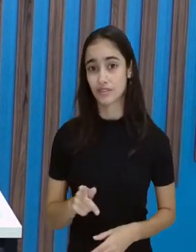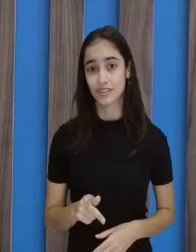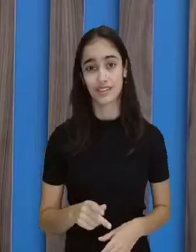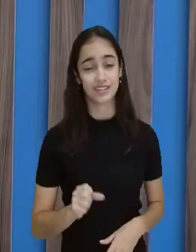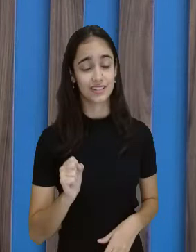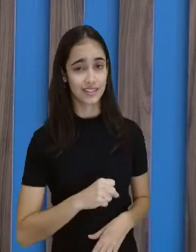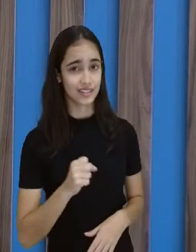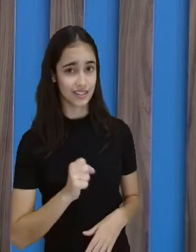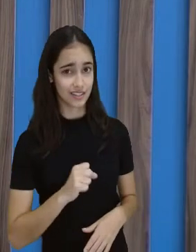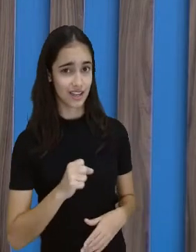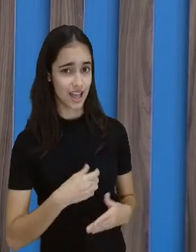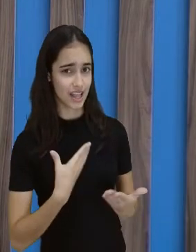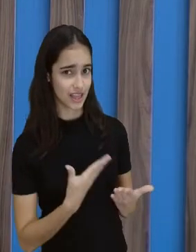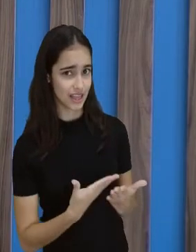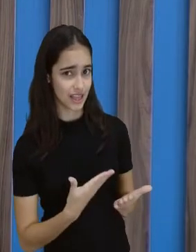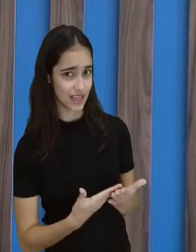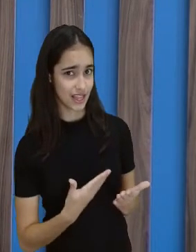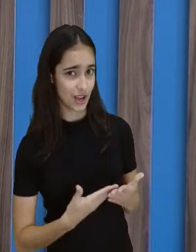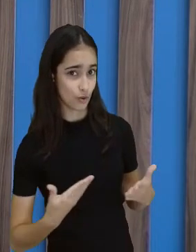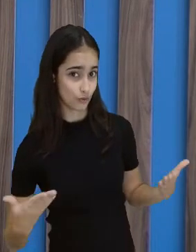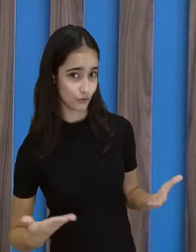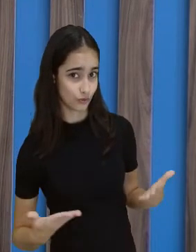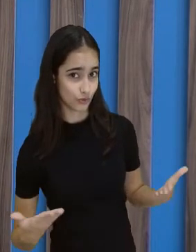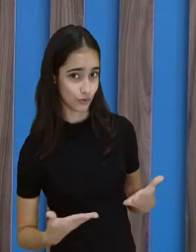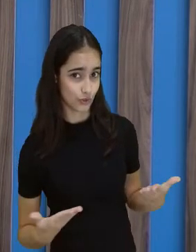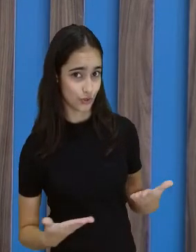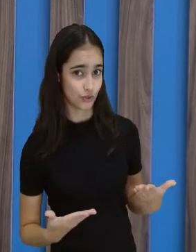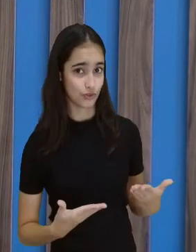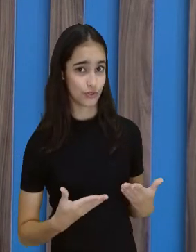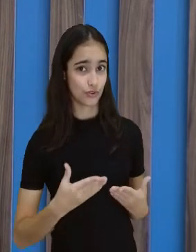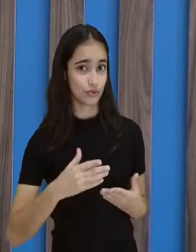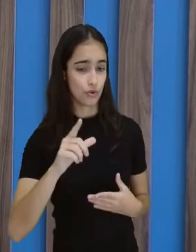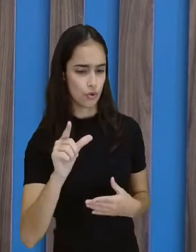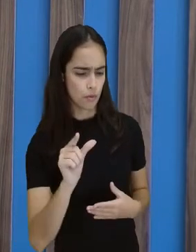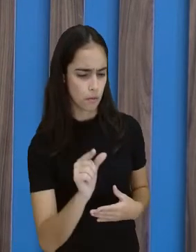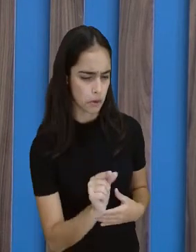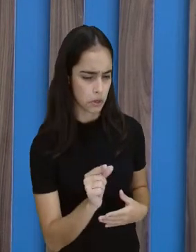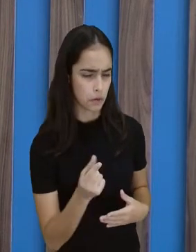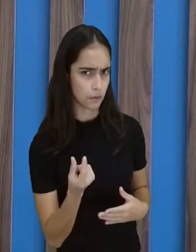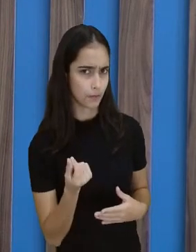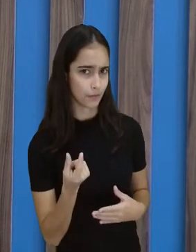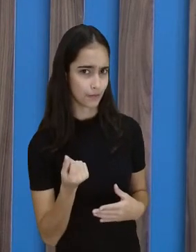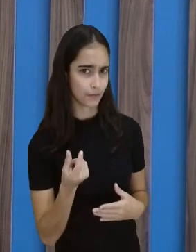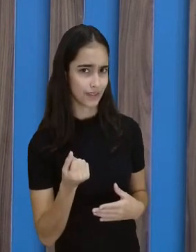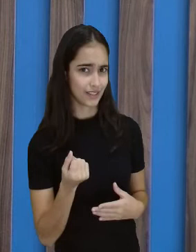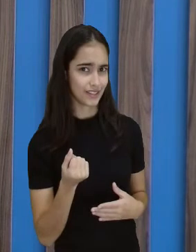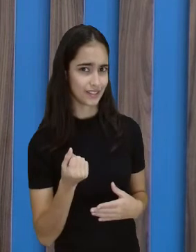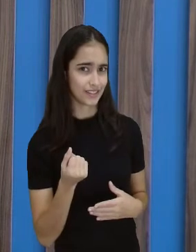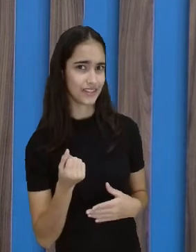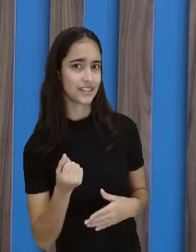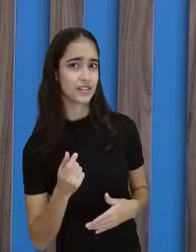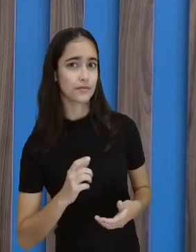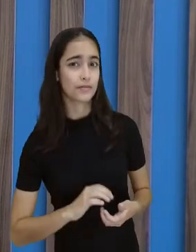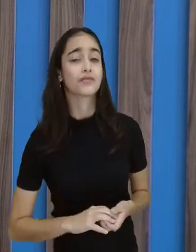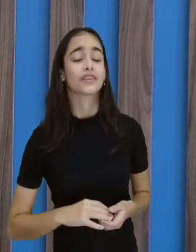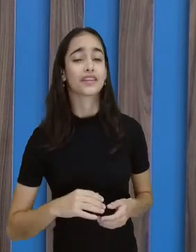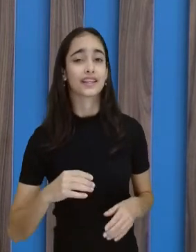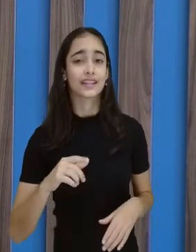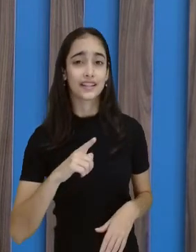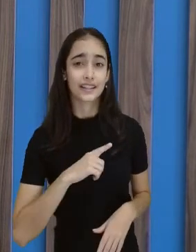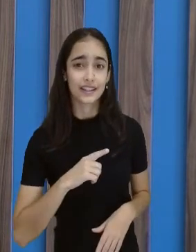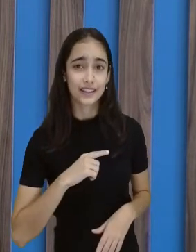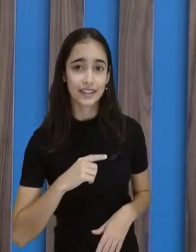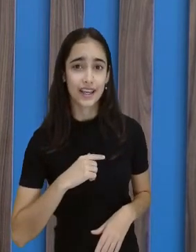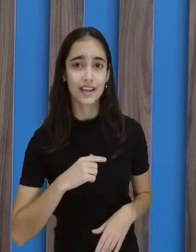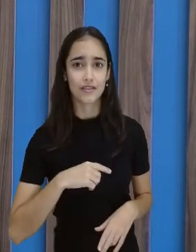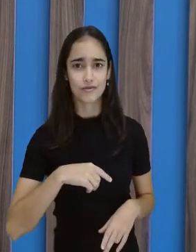hoje, o menor preço é o mais barato, não é? Isso mesmo. Mas existe variações também de produtos. Se observar,